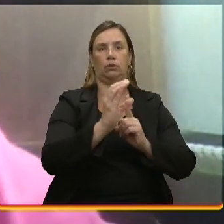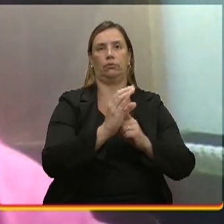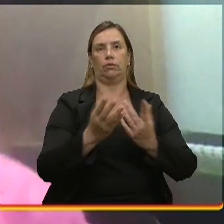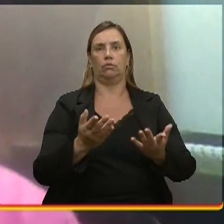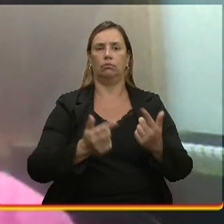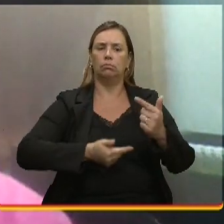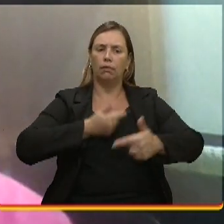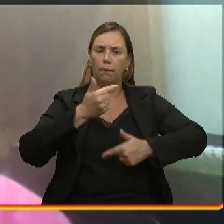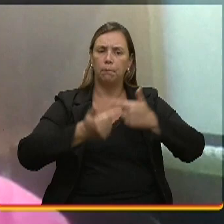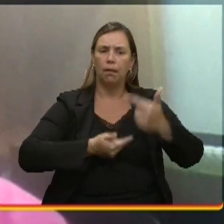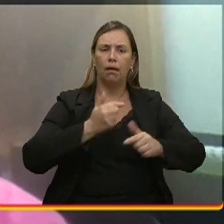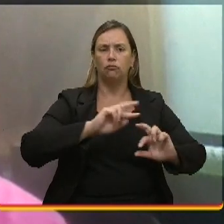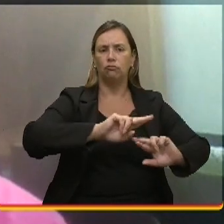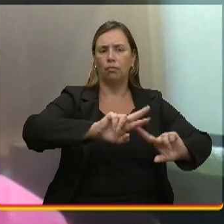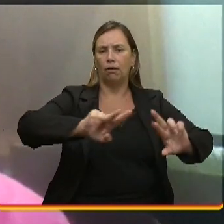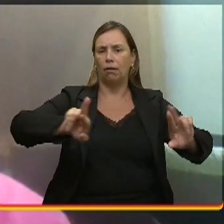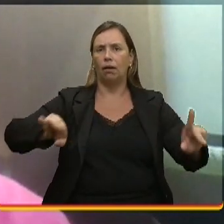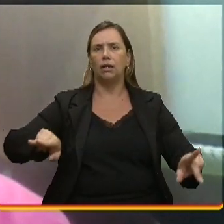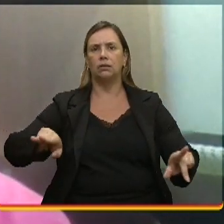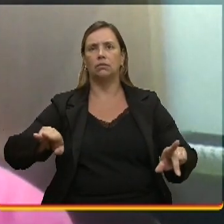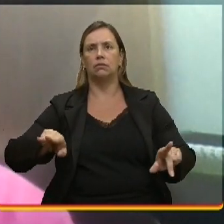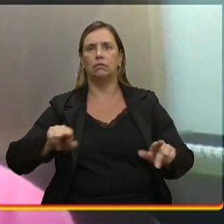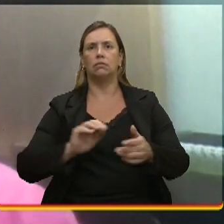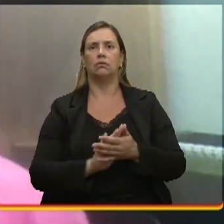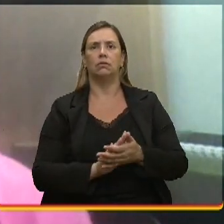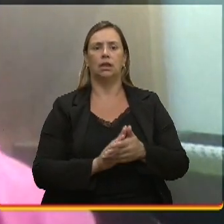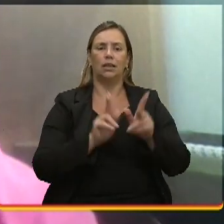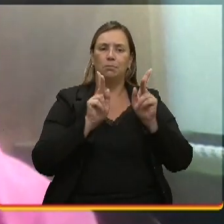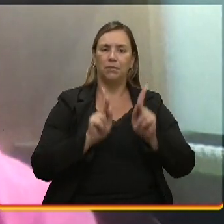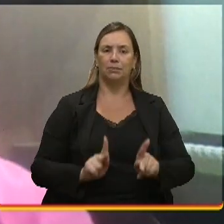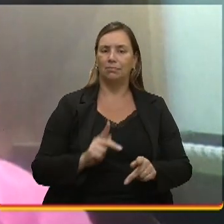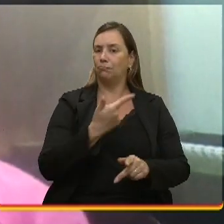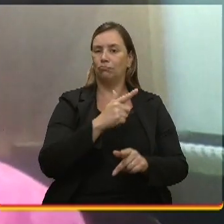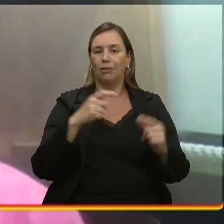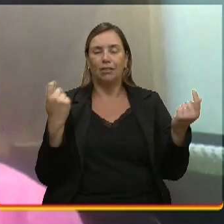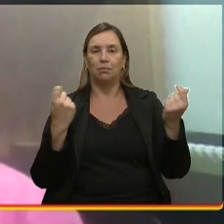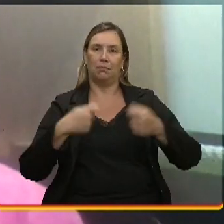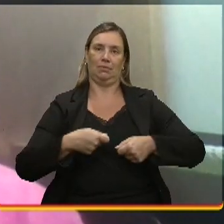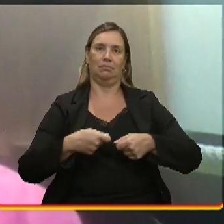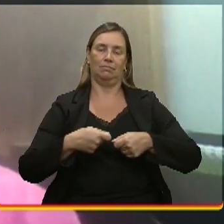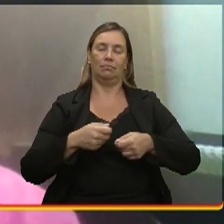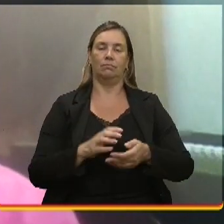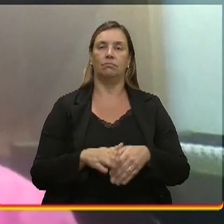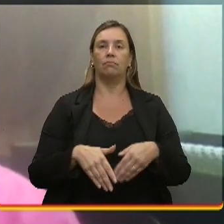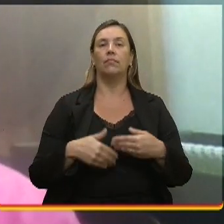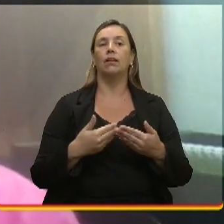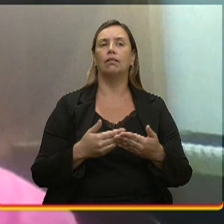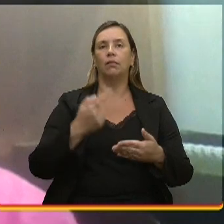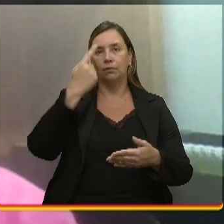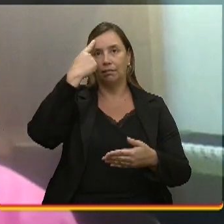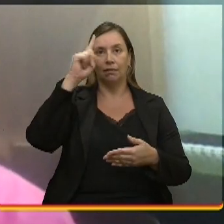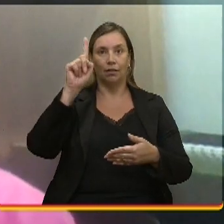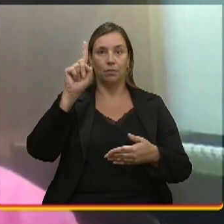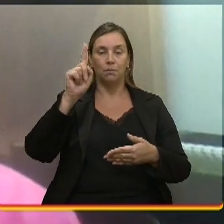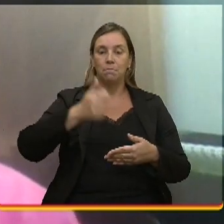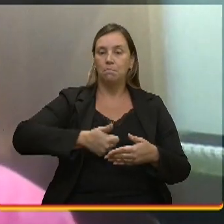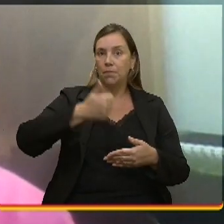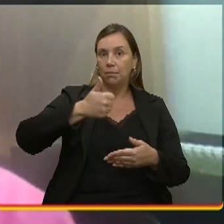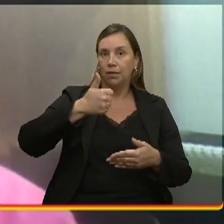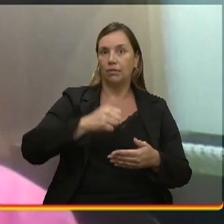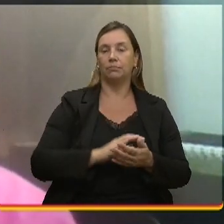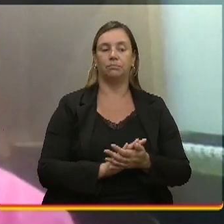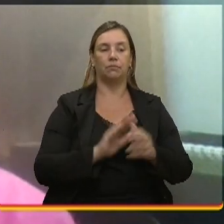trabalho que tem aí por fazer e pessoas não capacitadas. Então, a ideia prioritária era, primeiro,